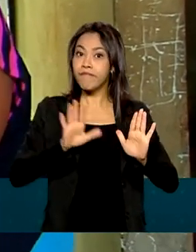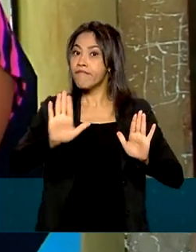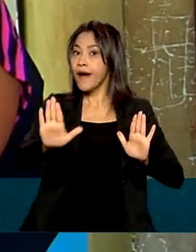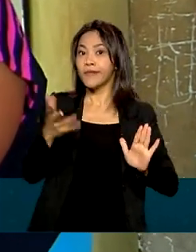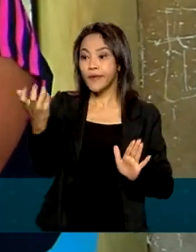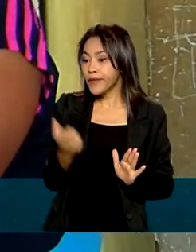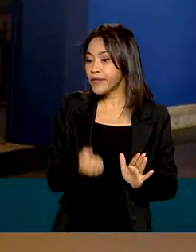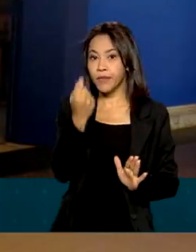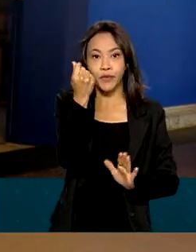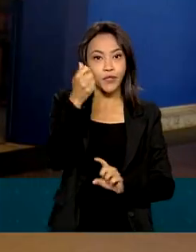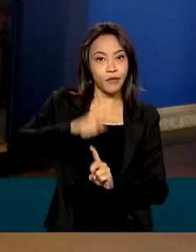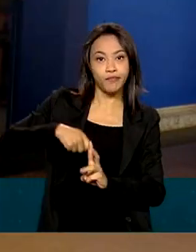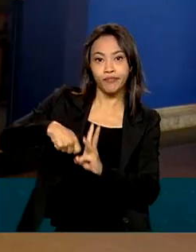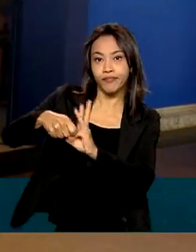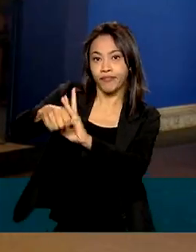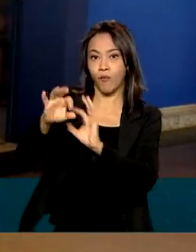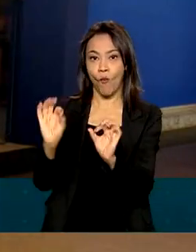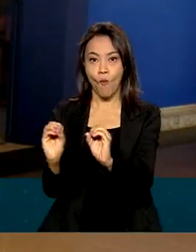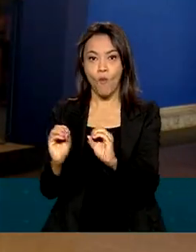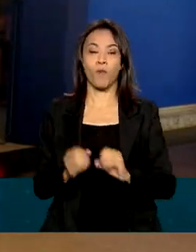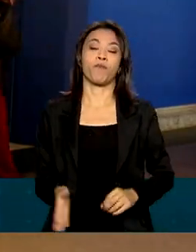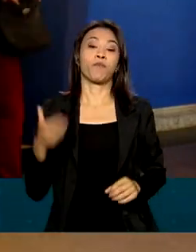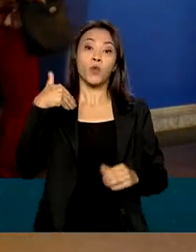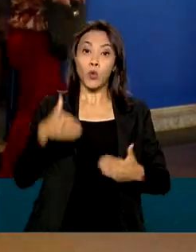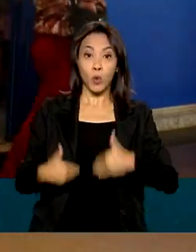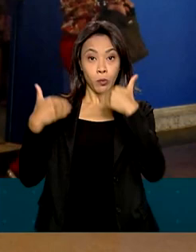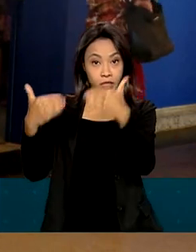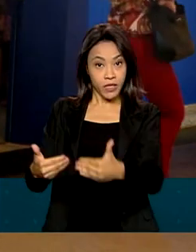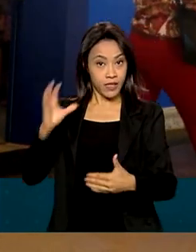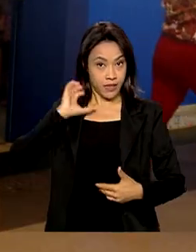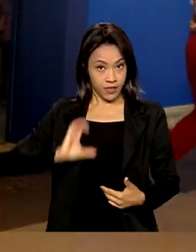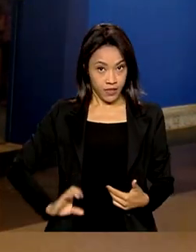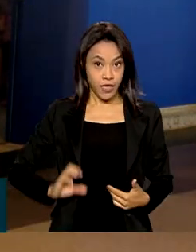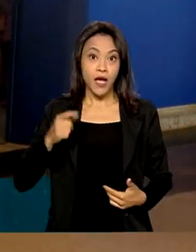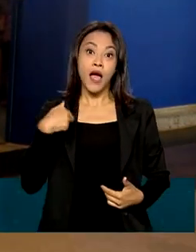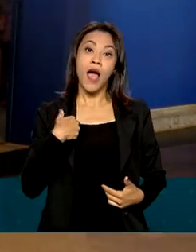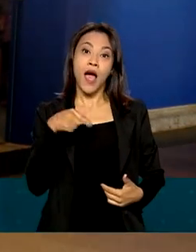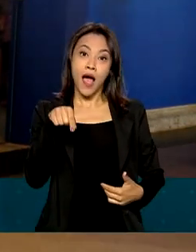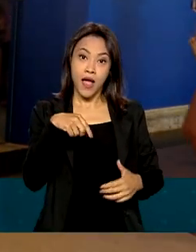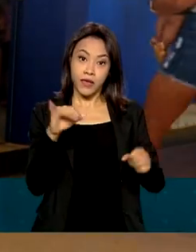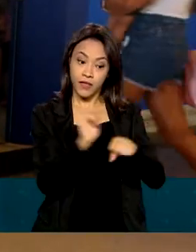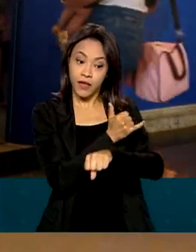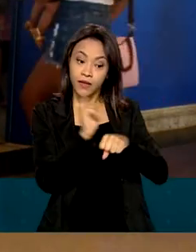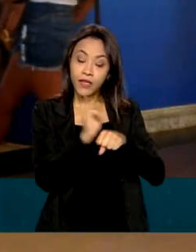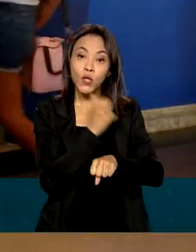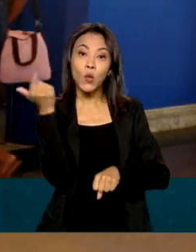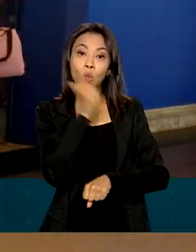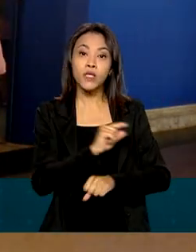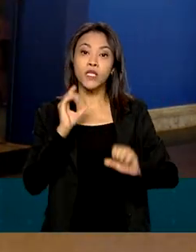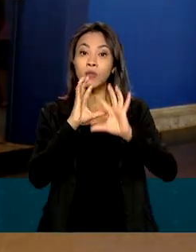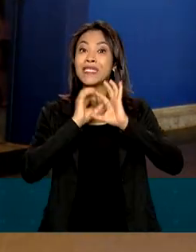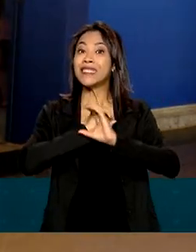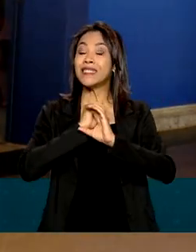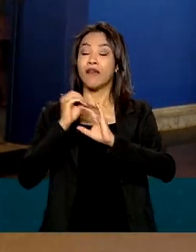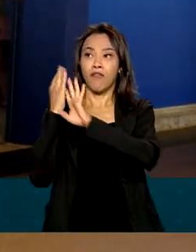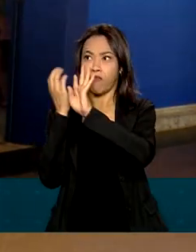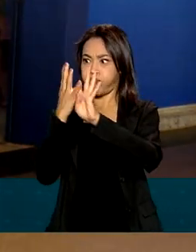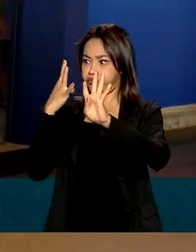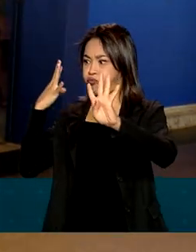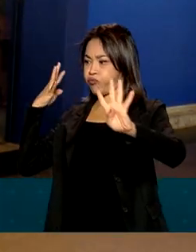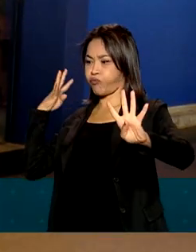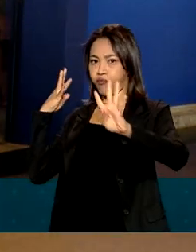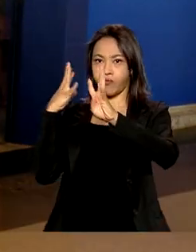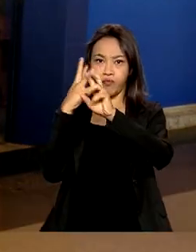benefício mensal. Segundo o Ministério da Cidadania, a medida conseguiu zerar a fila do programa. O pagamento que começou